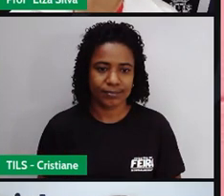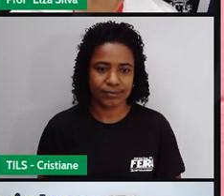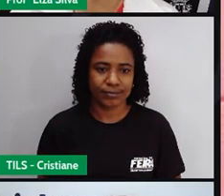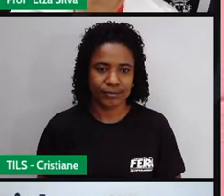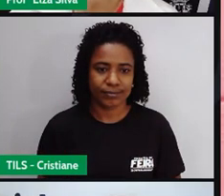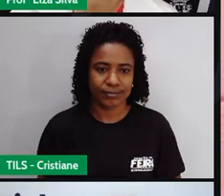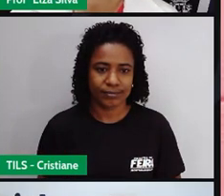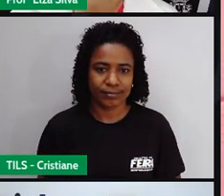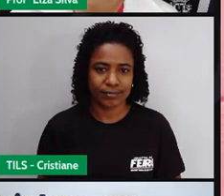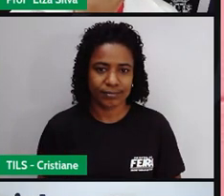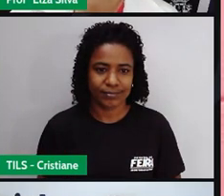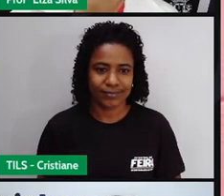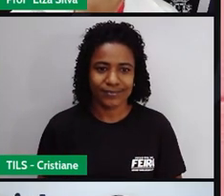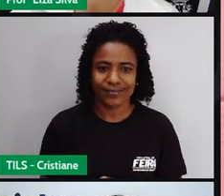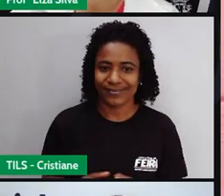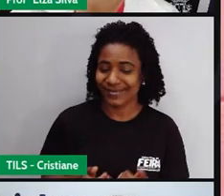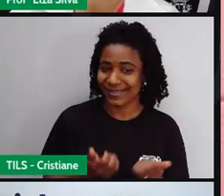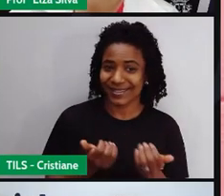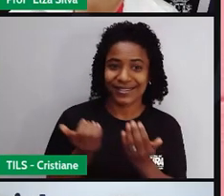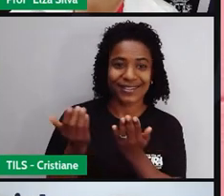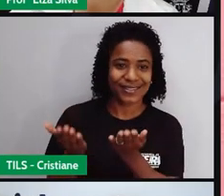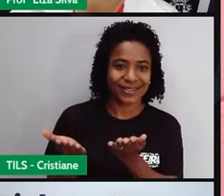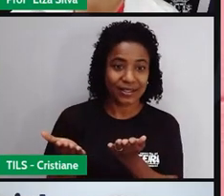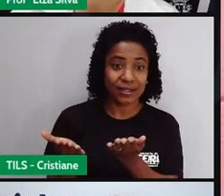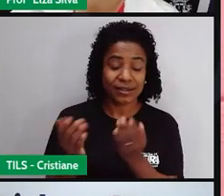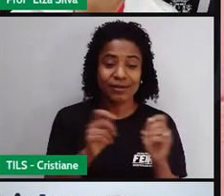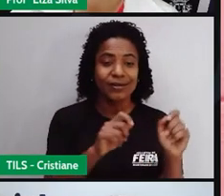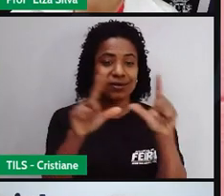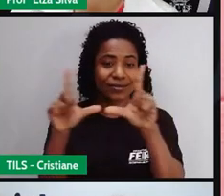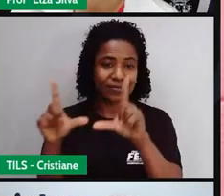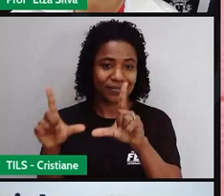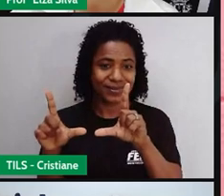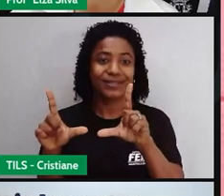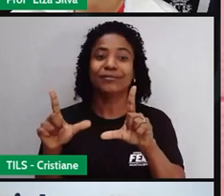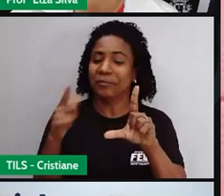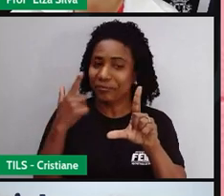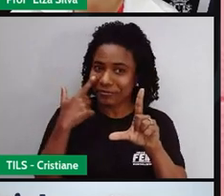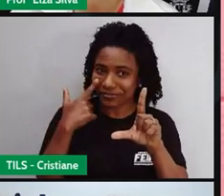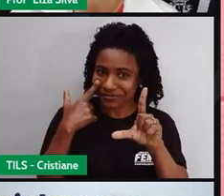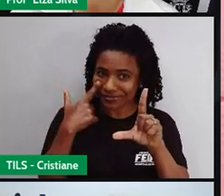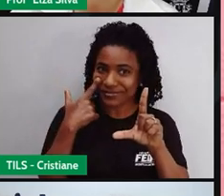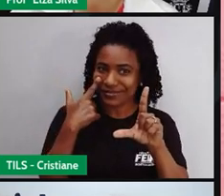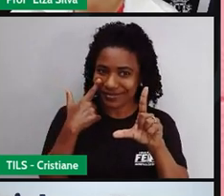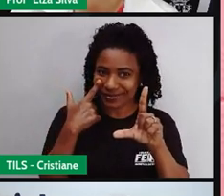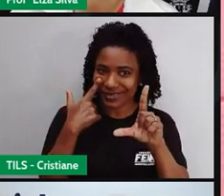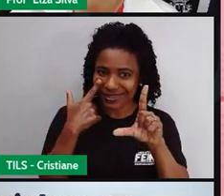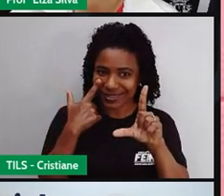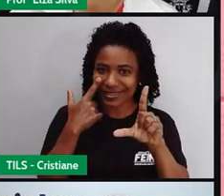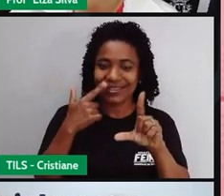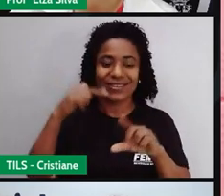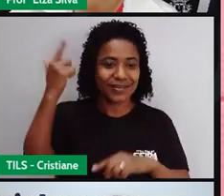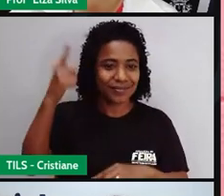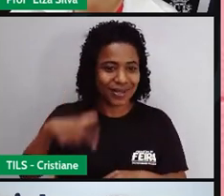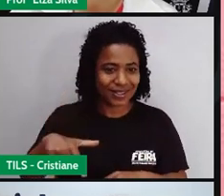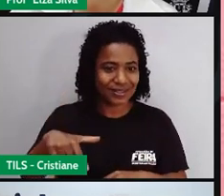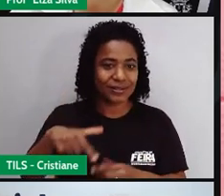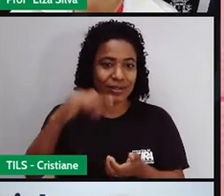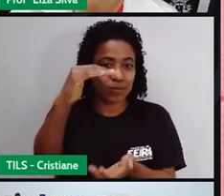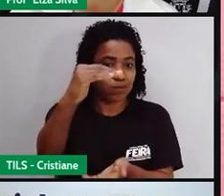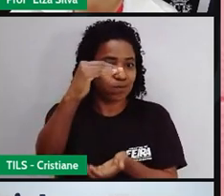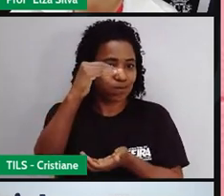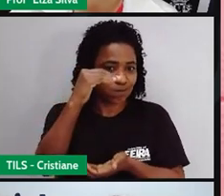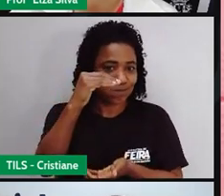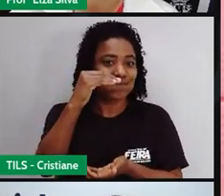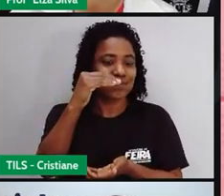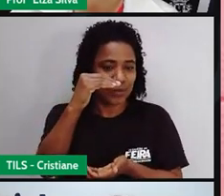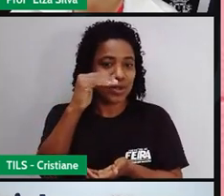Aqui nesse outro slide, nós podemos ver mais uma santa para comemorar o dia